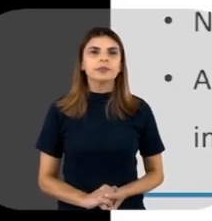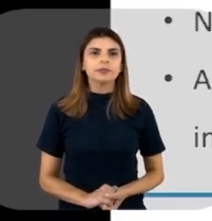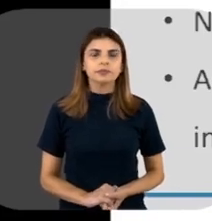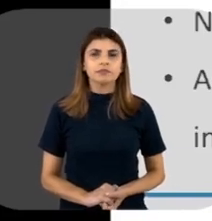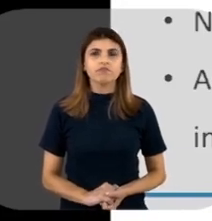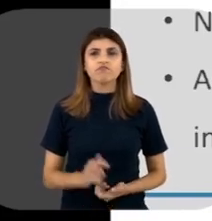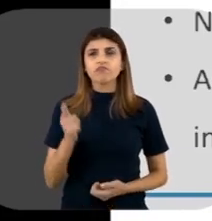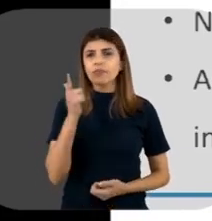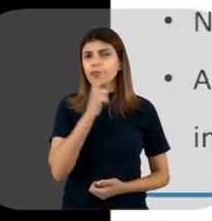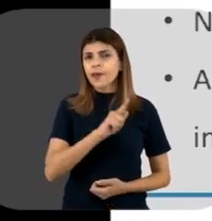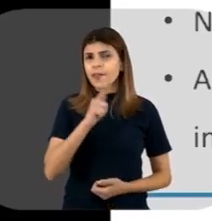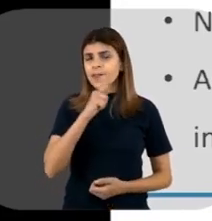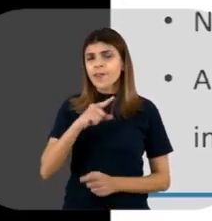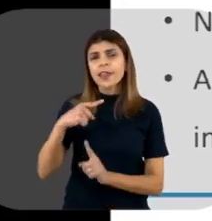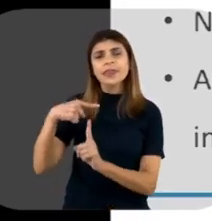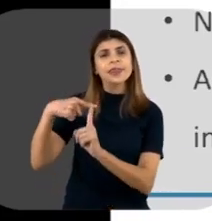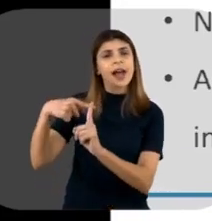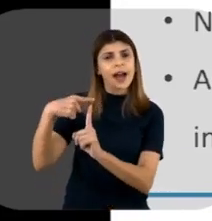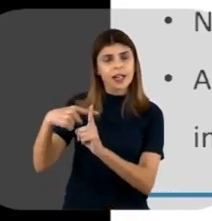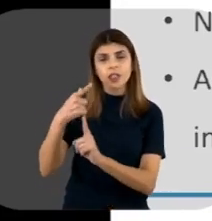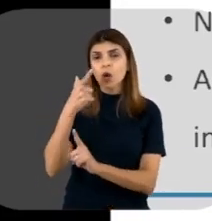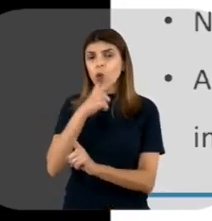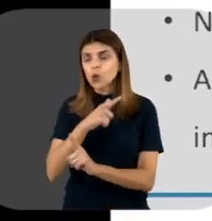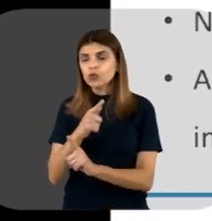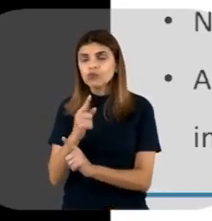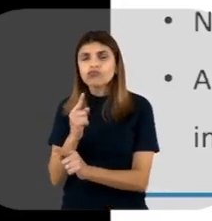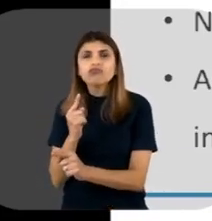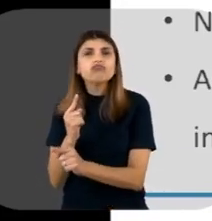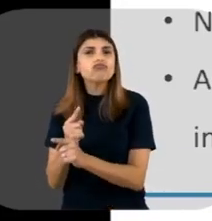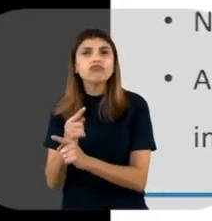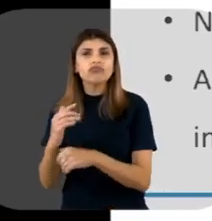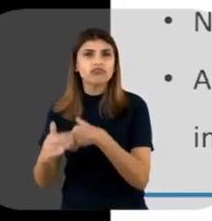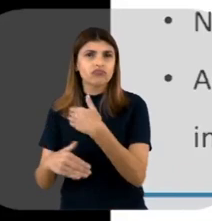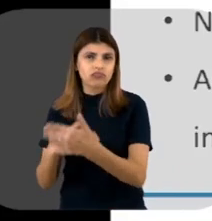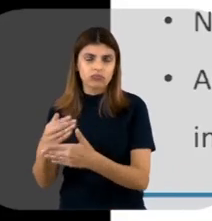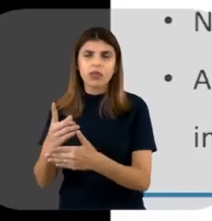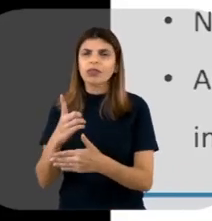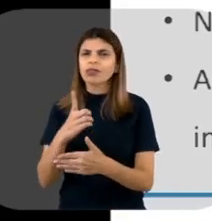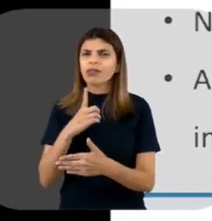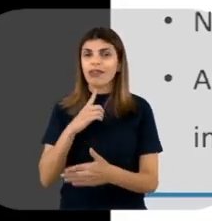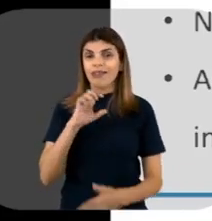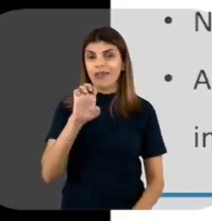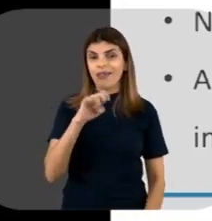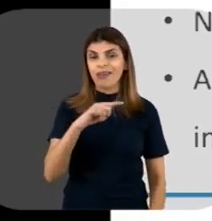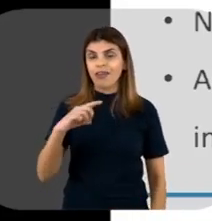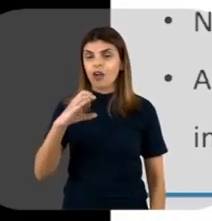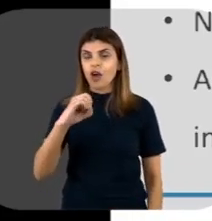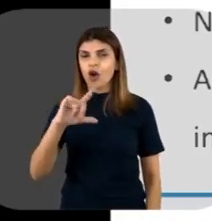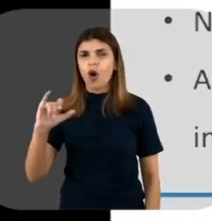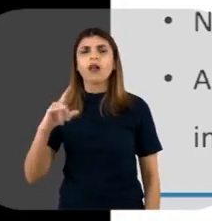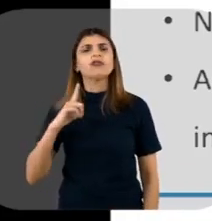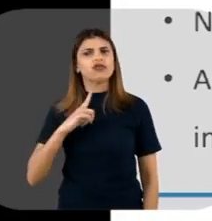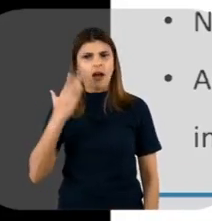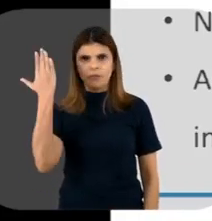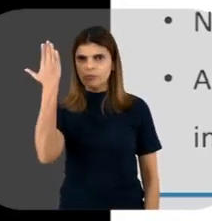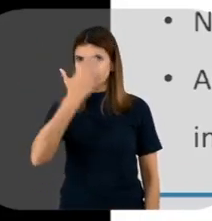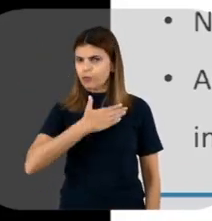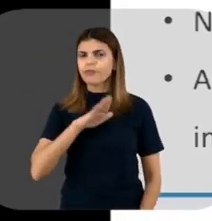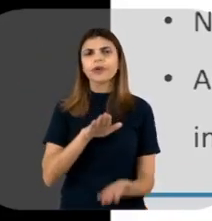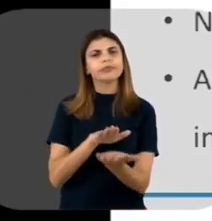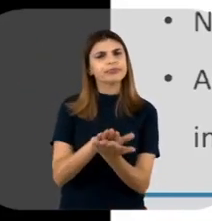Qual a vantagem de escolher esse sistema de expressão em esterilista coli, né? Tem muita referência, muitos artigos publicados